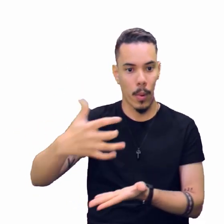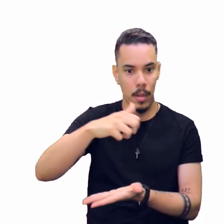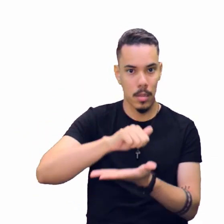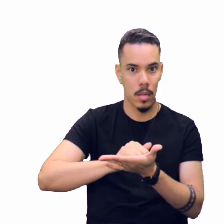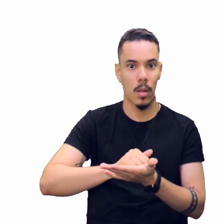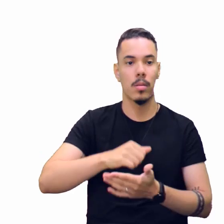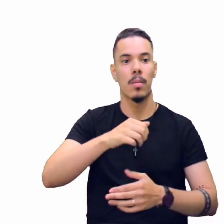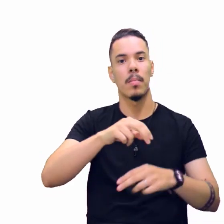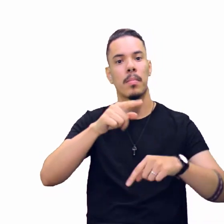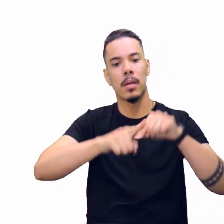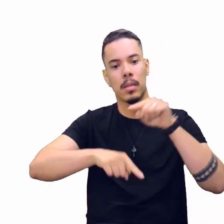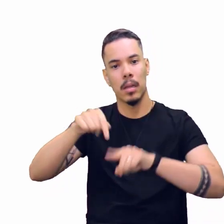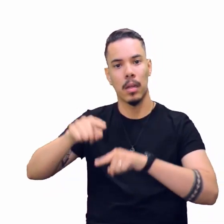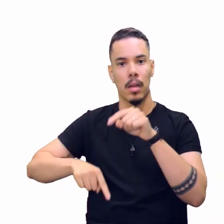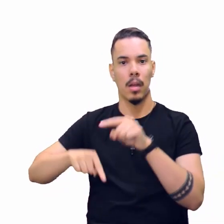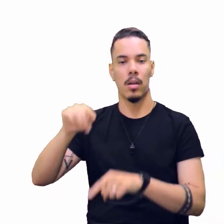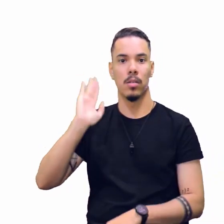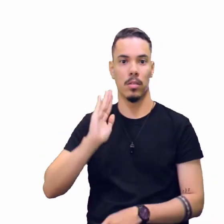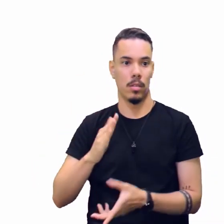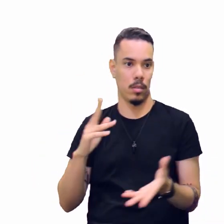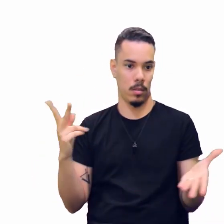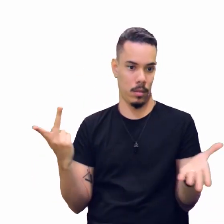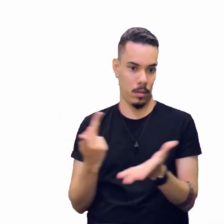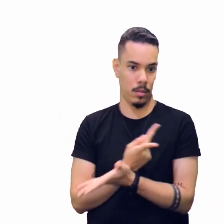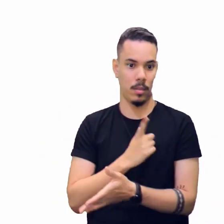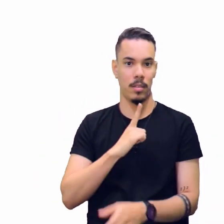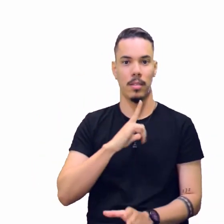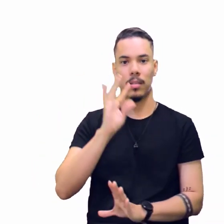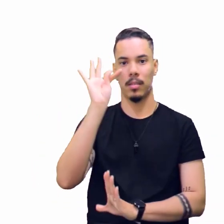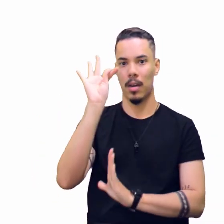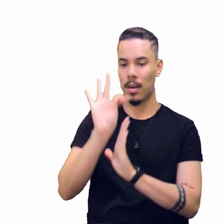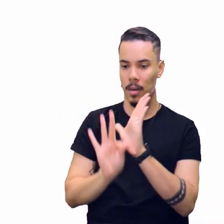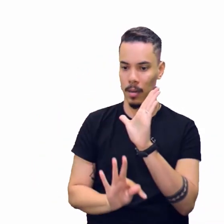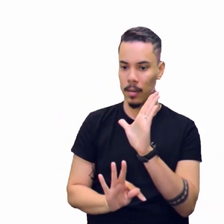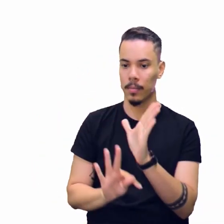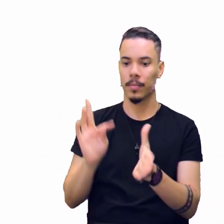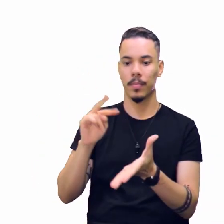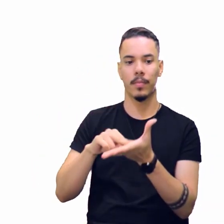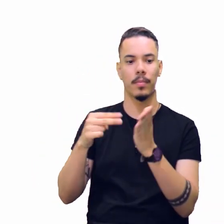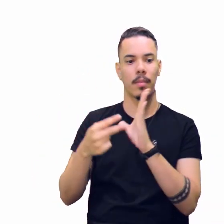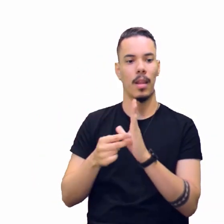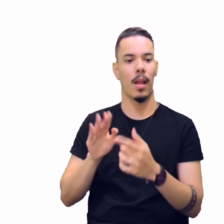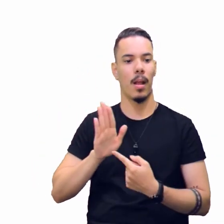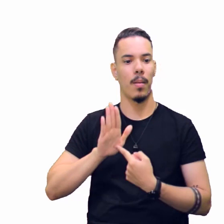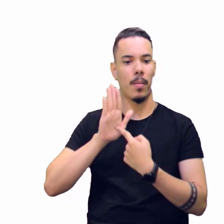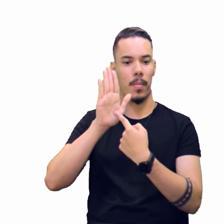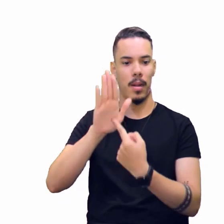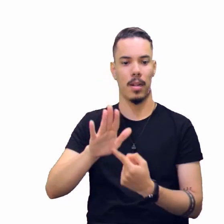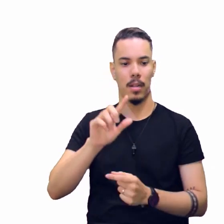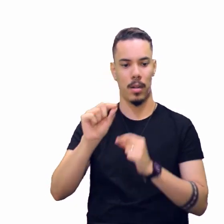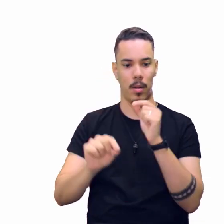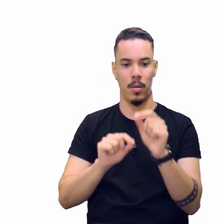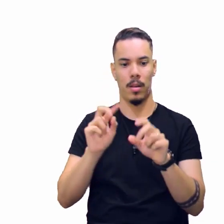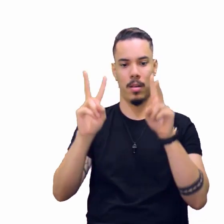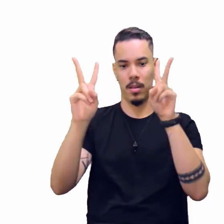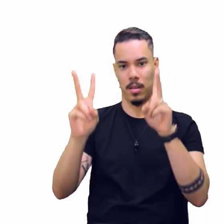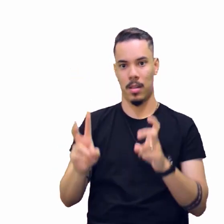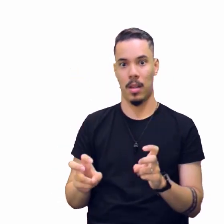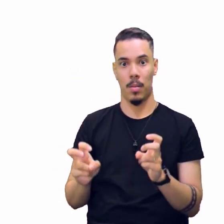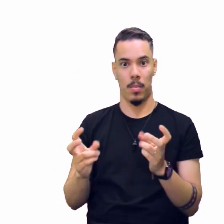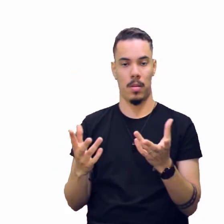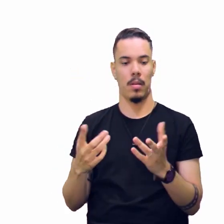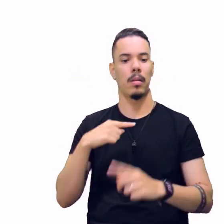partir do material recolhido, ele desenvolve a redação do texto, que apresenta uma visão do tema abordado.